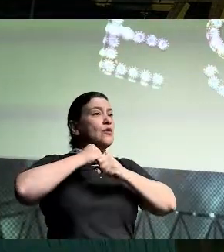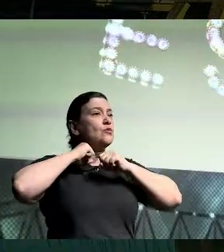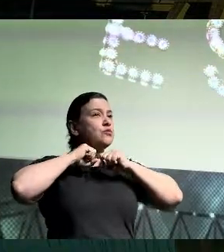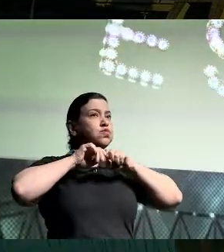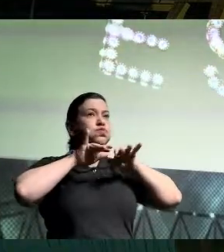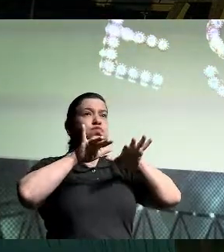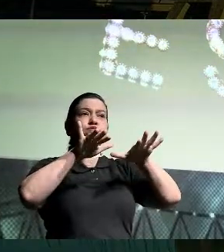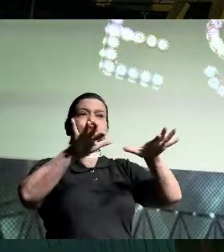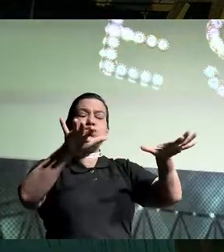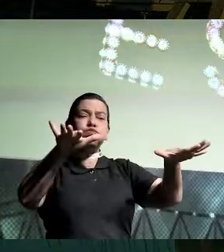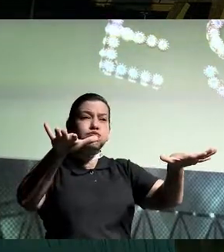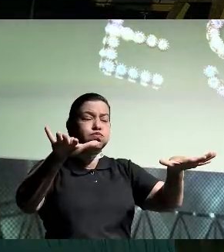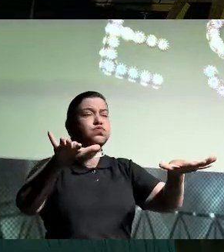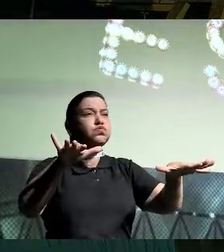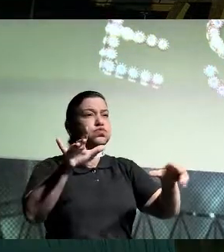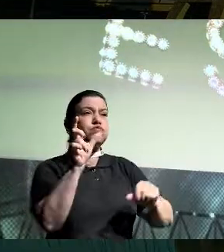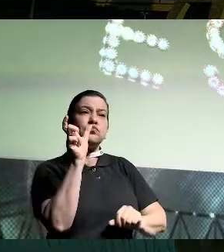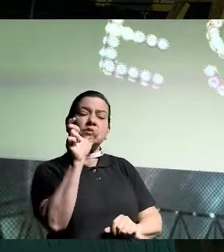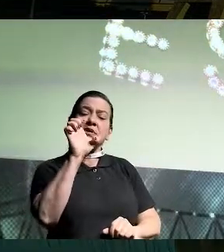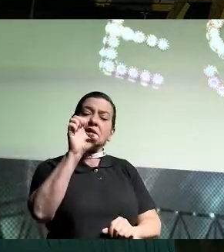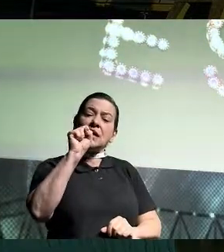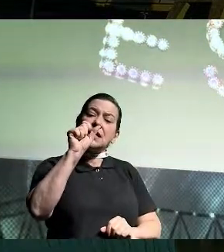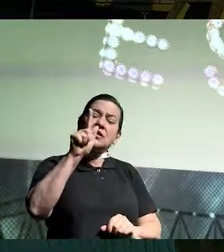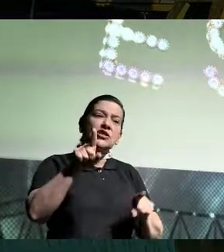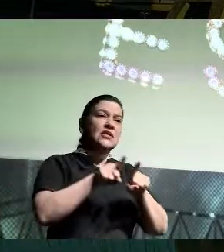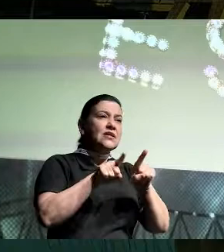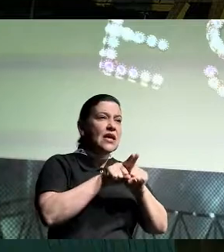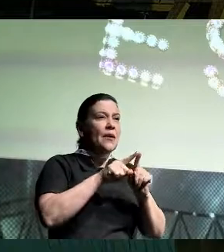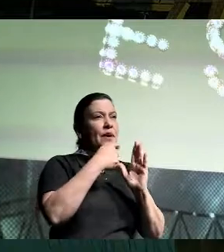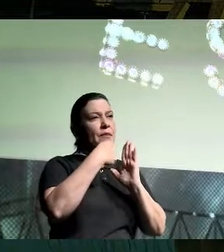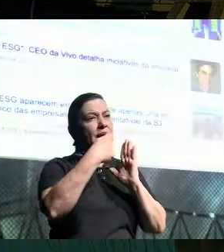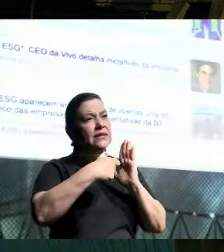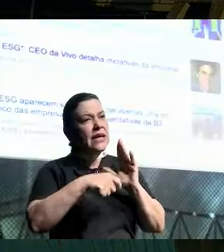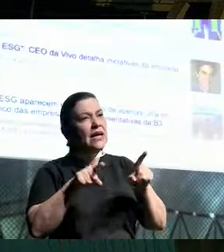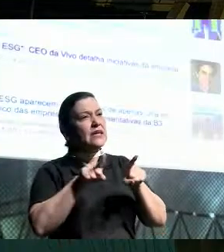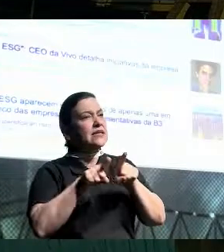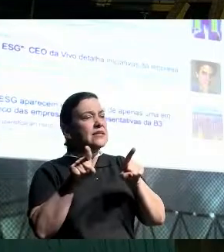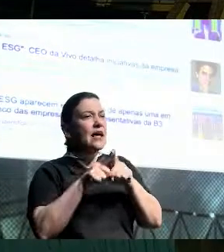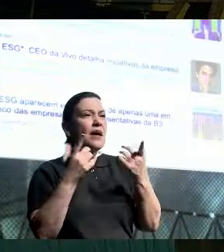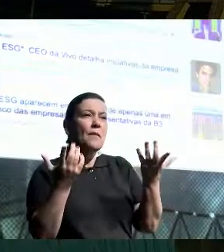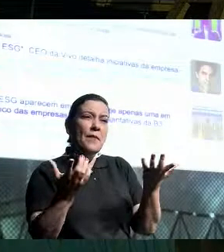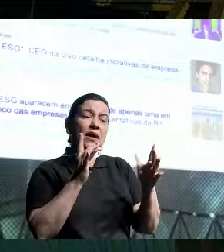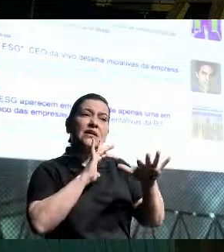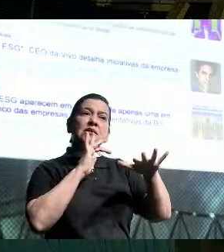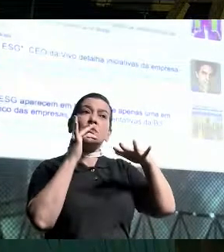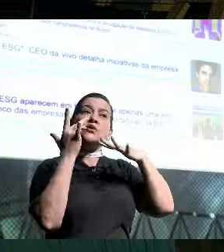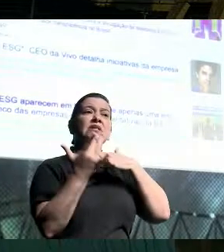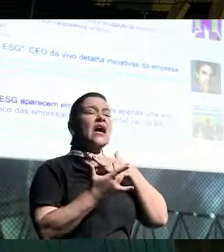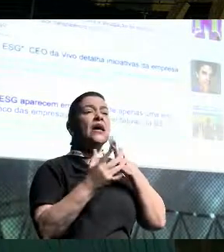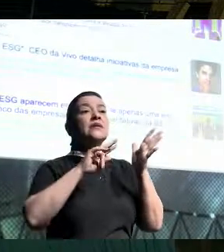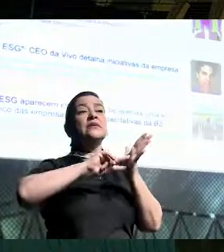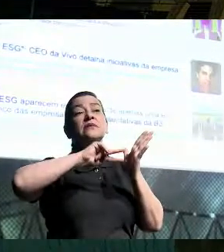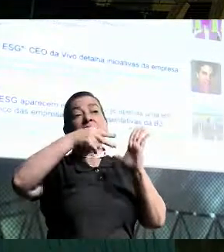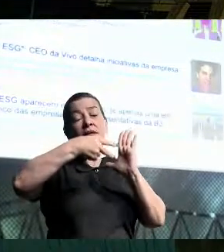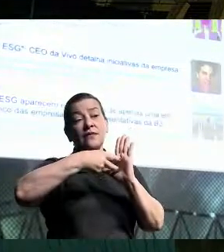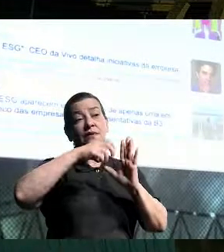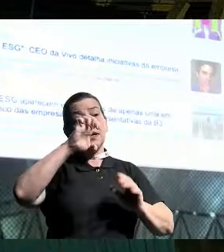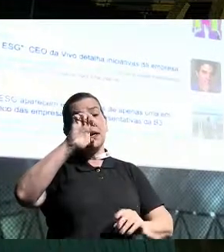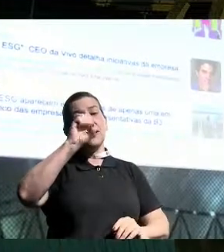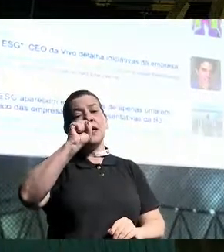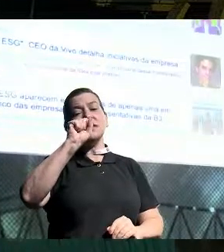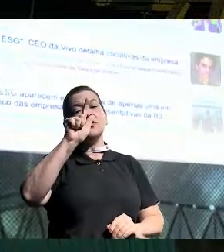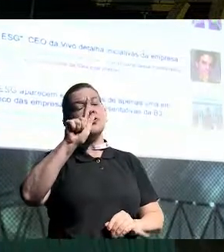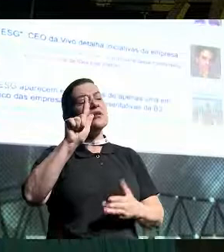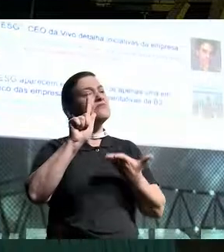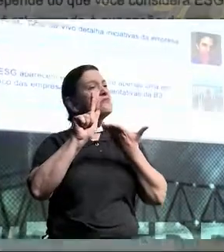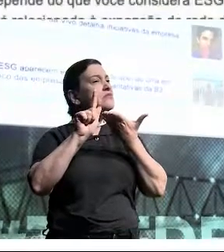força aparecendo em todas as matérias, na mídia, para lá e para cá. O que é? O que são essas letrinhas? O que